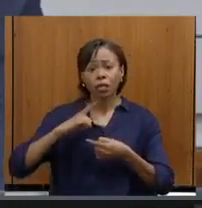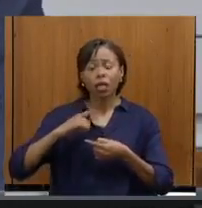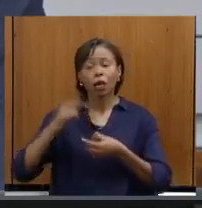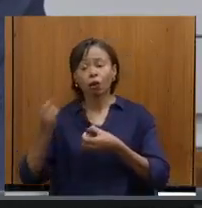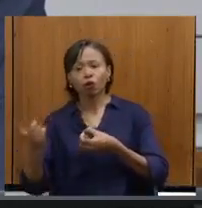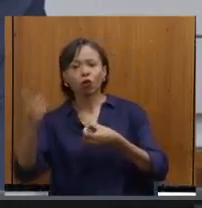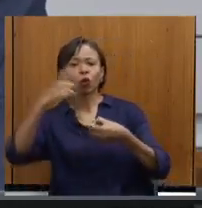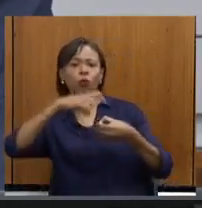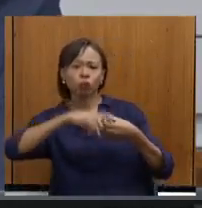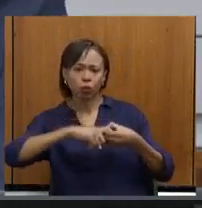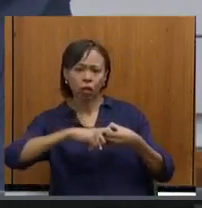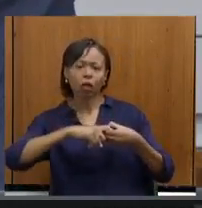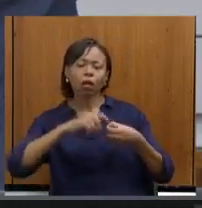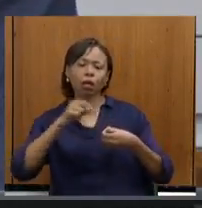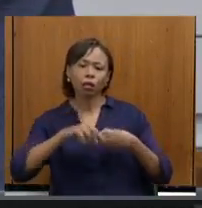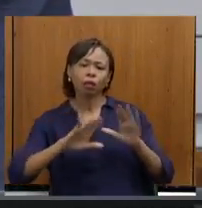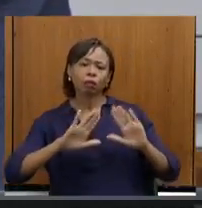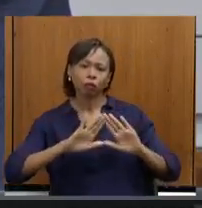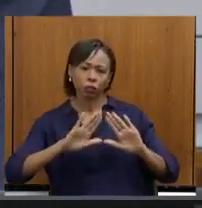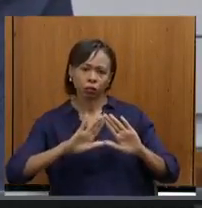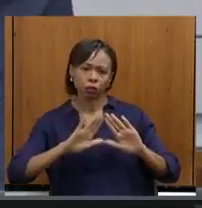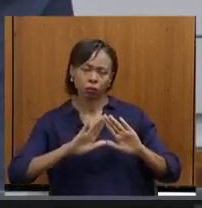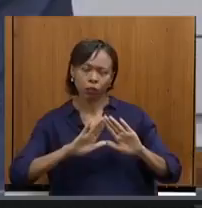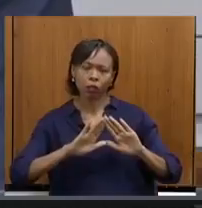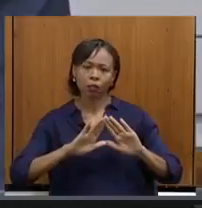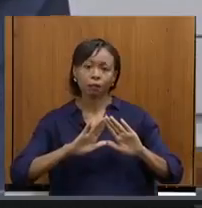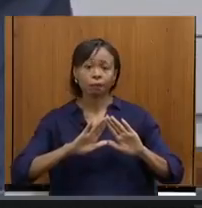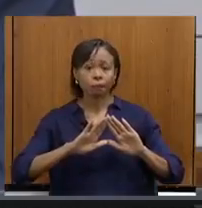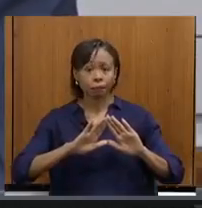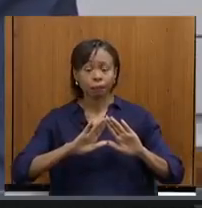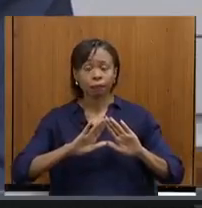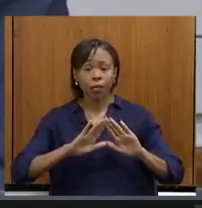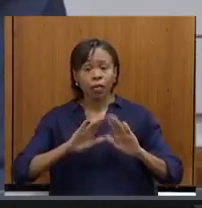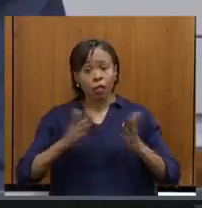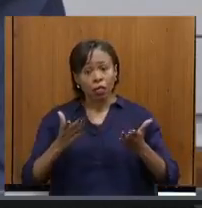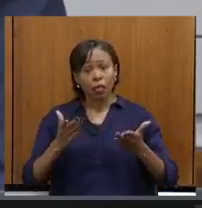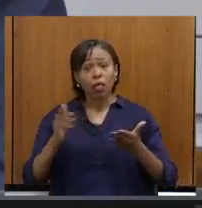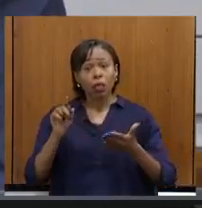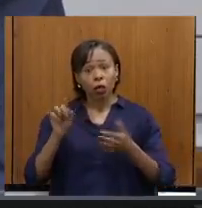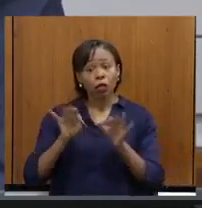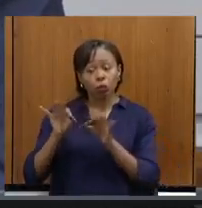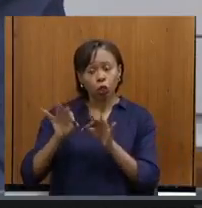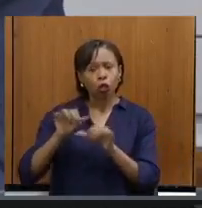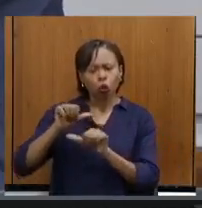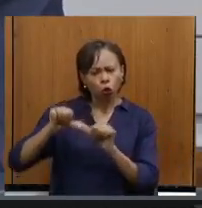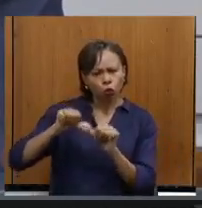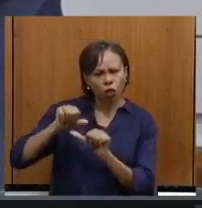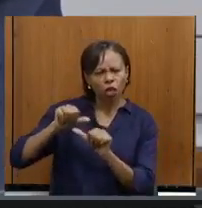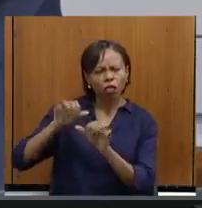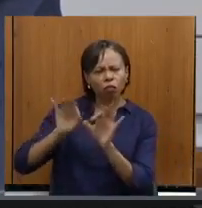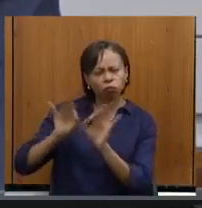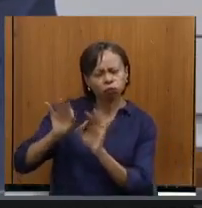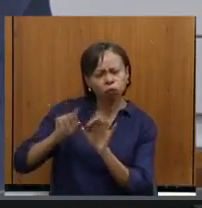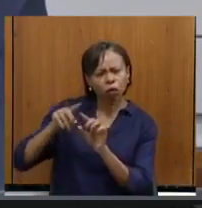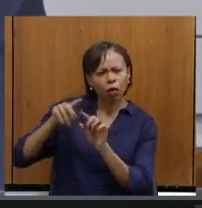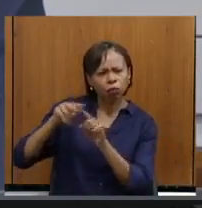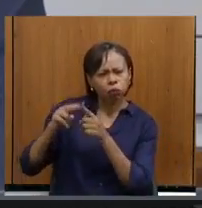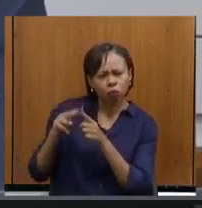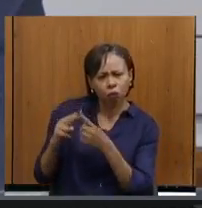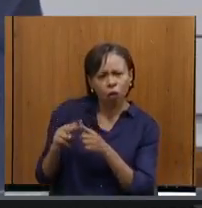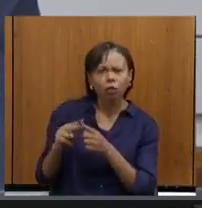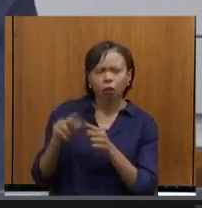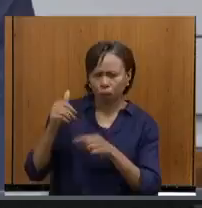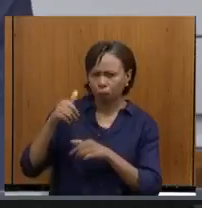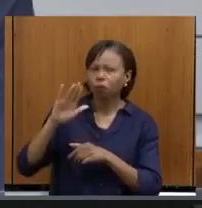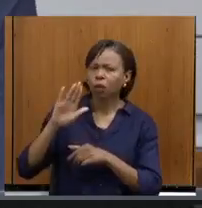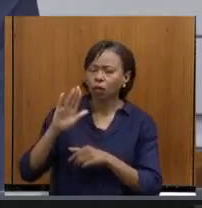reenviado para a Assembleia e com mudanças até aprimorando ainda mais. Então, fica esse